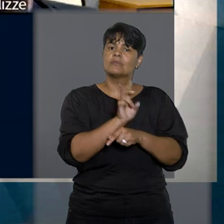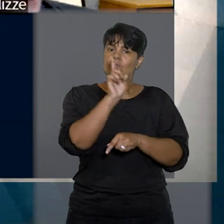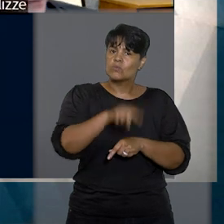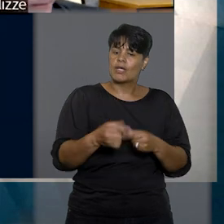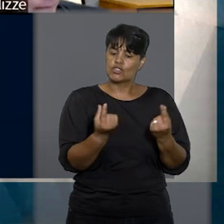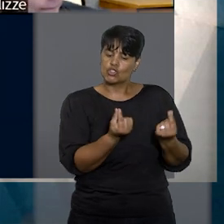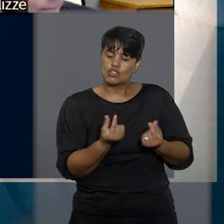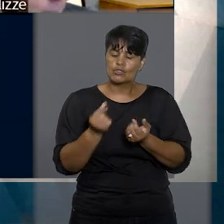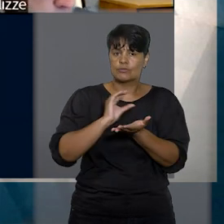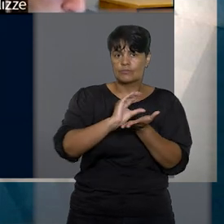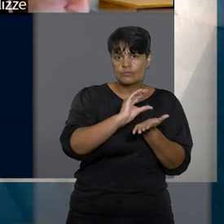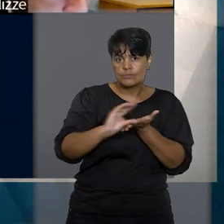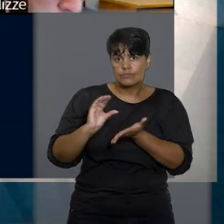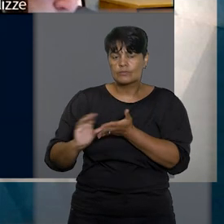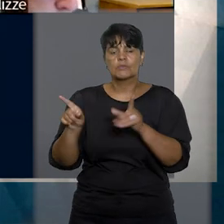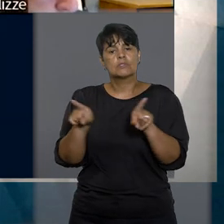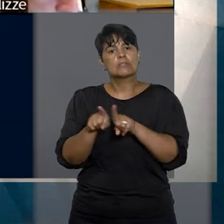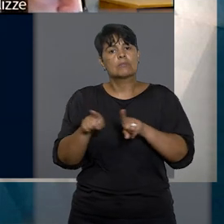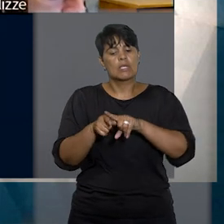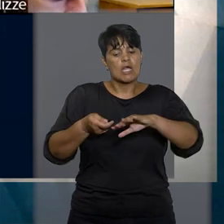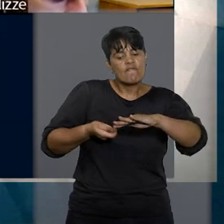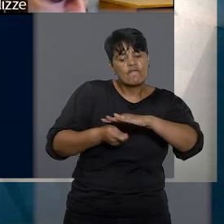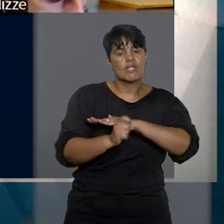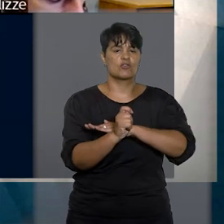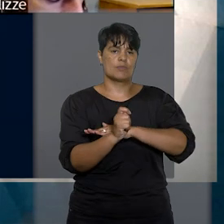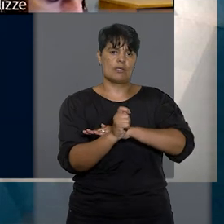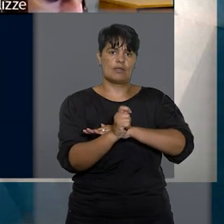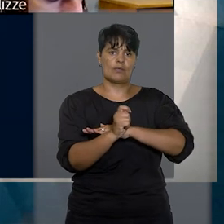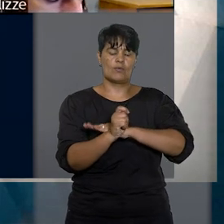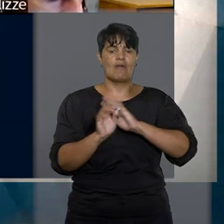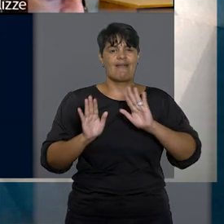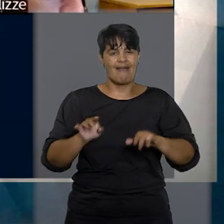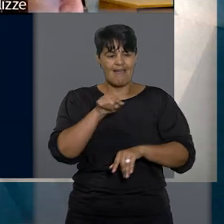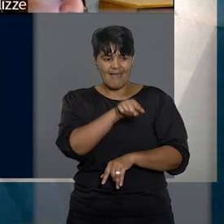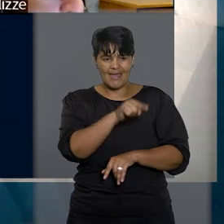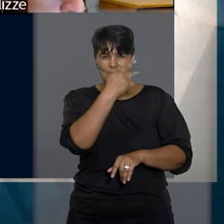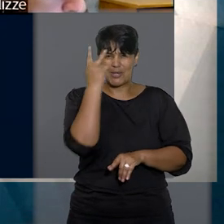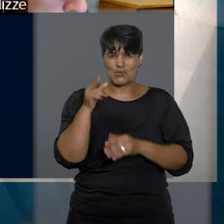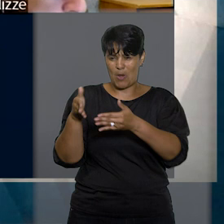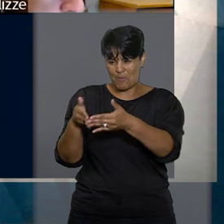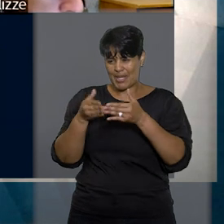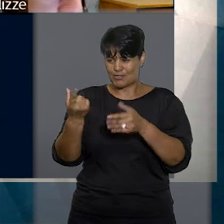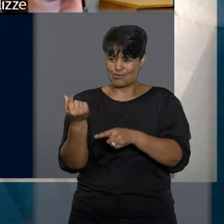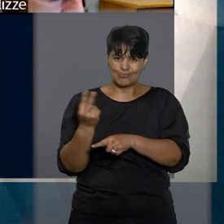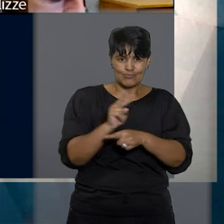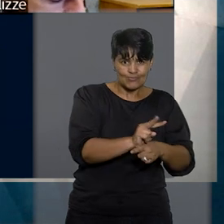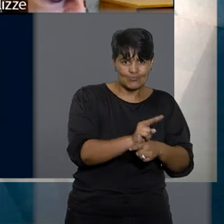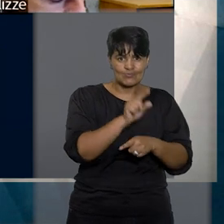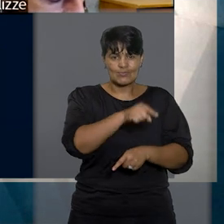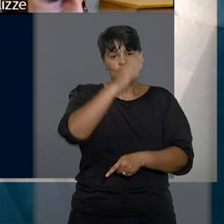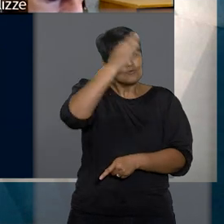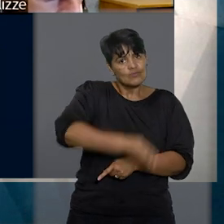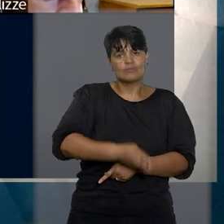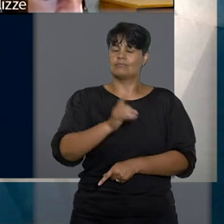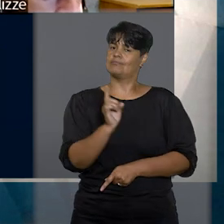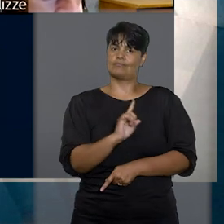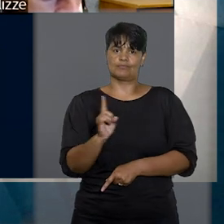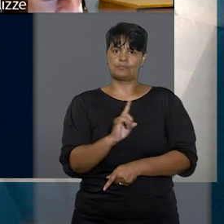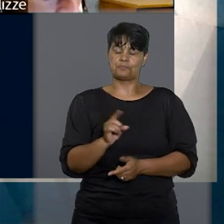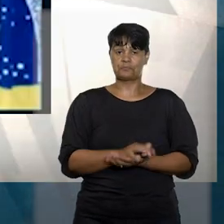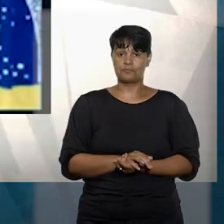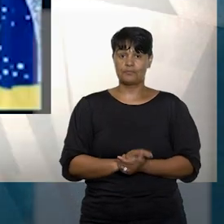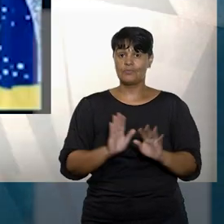de crédito de capital de giro e investimento, operações em que o tomador do empréstimo não é o destinatário final do